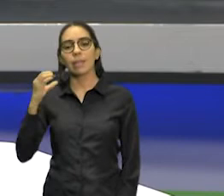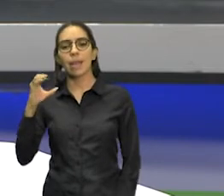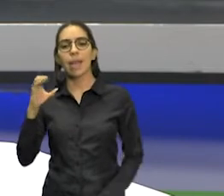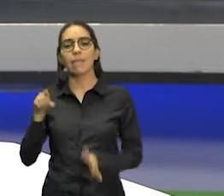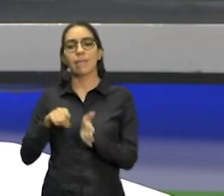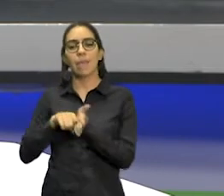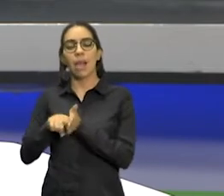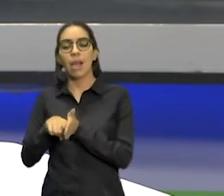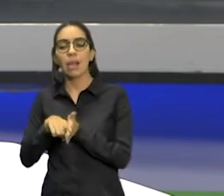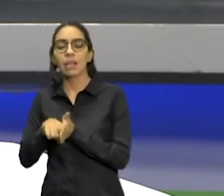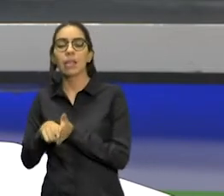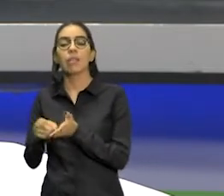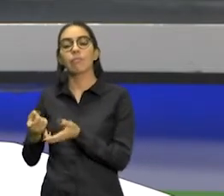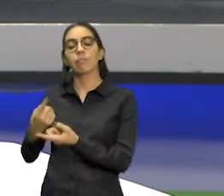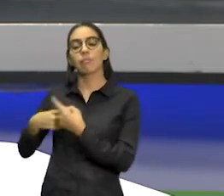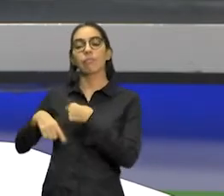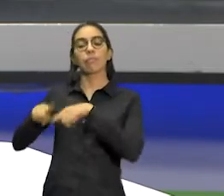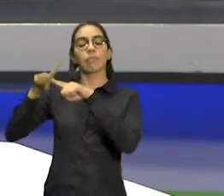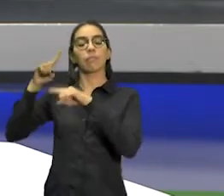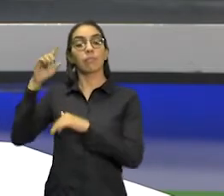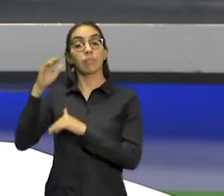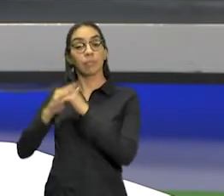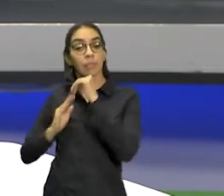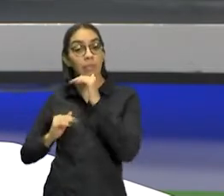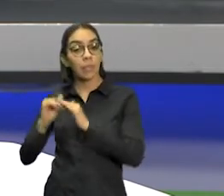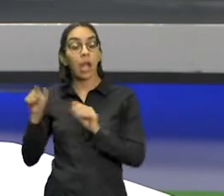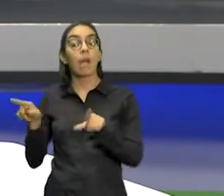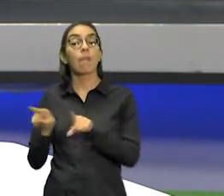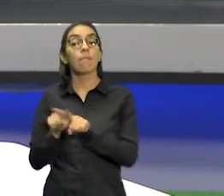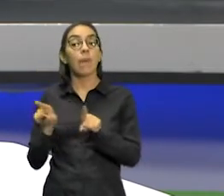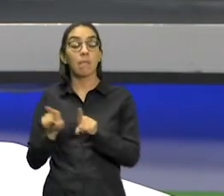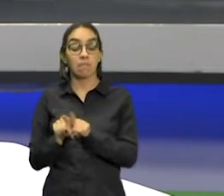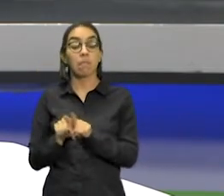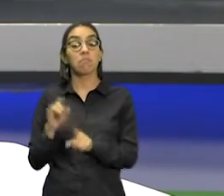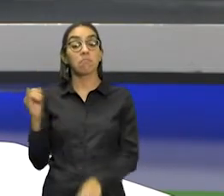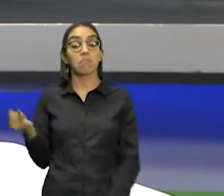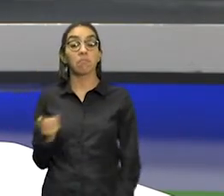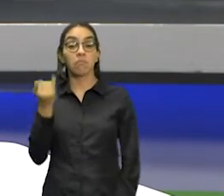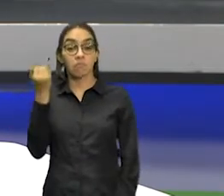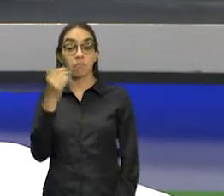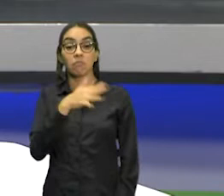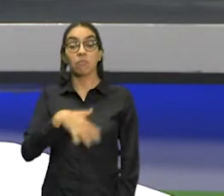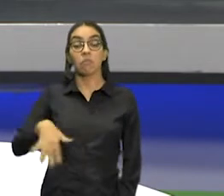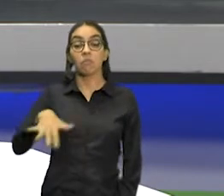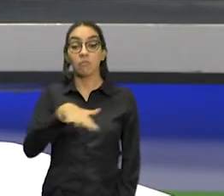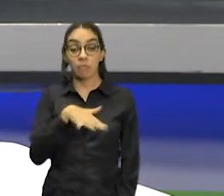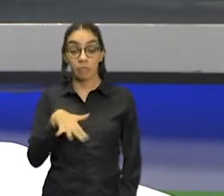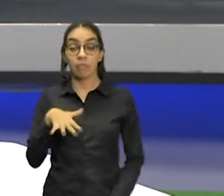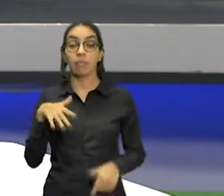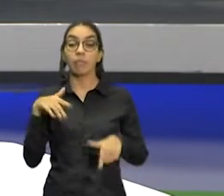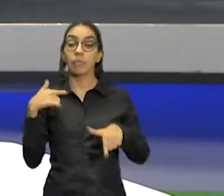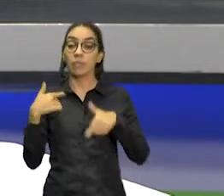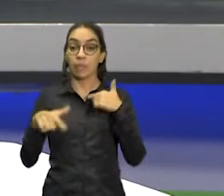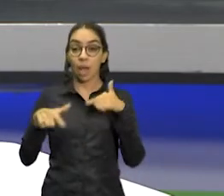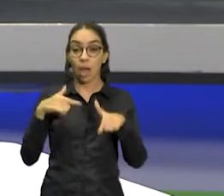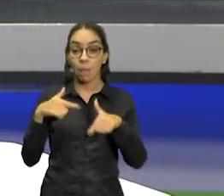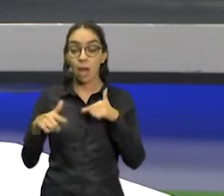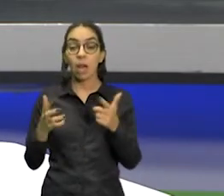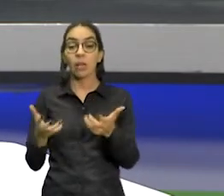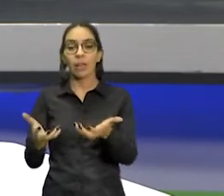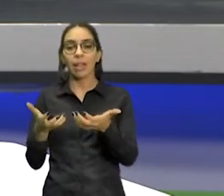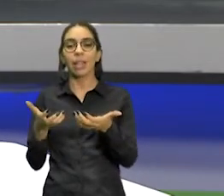profissional. Além de destaque no mercado de trabalho, elas buscam incentivar outras mulheres a caminharem num universo